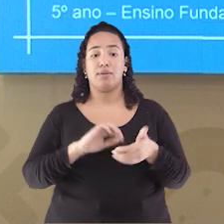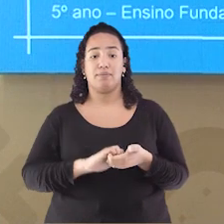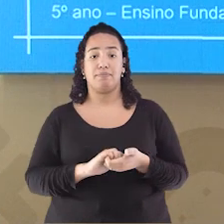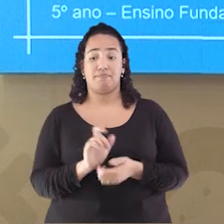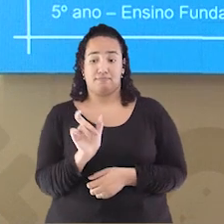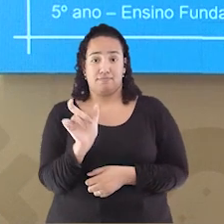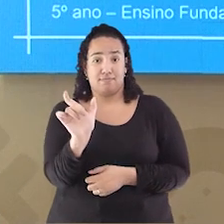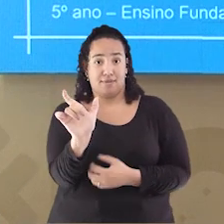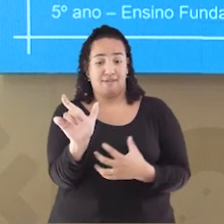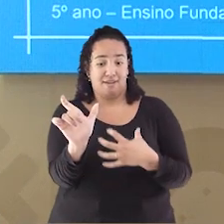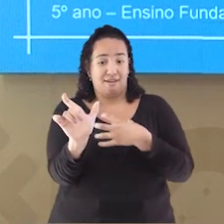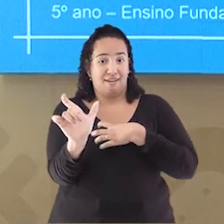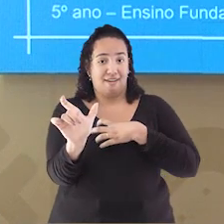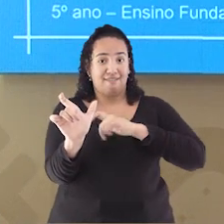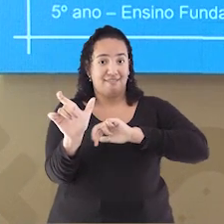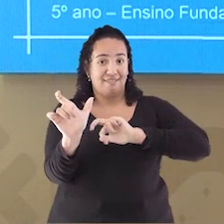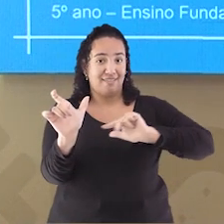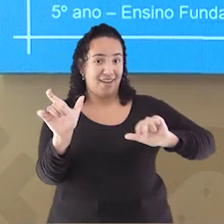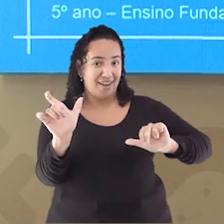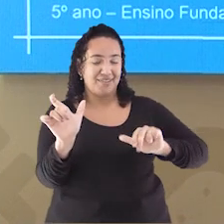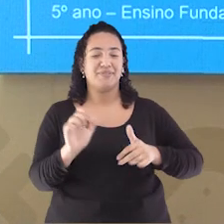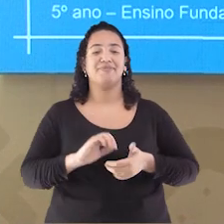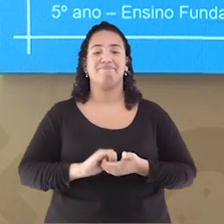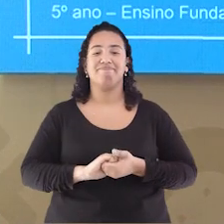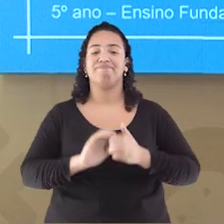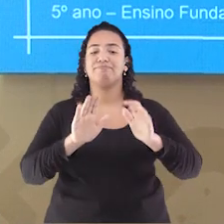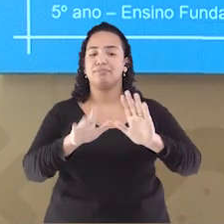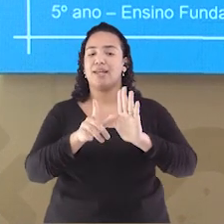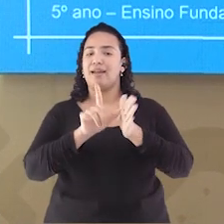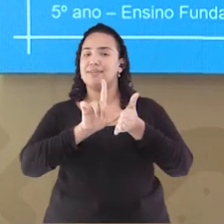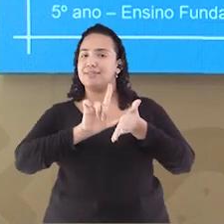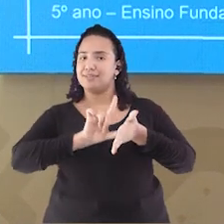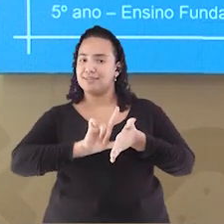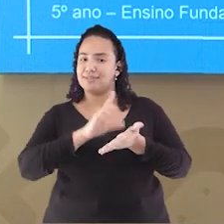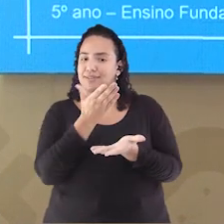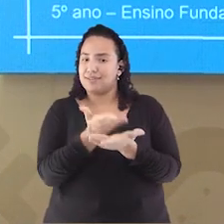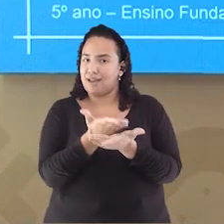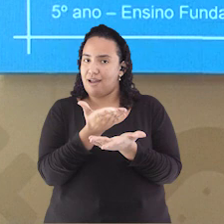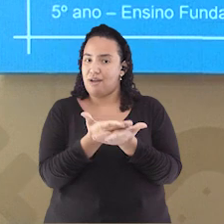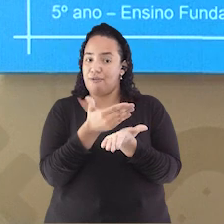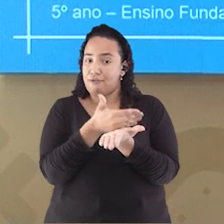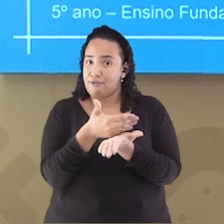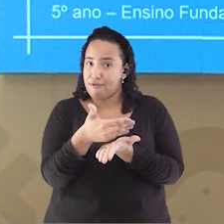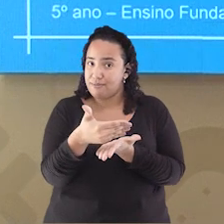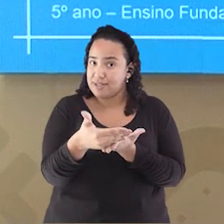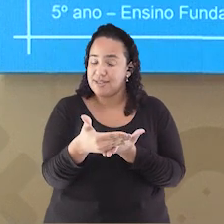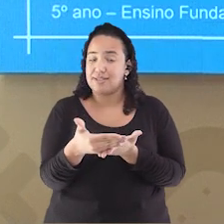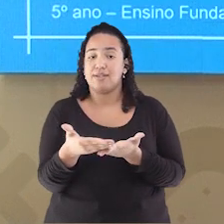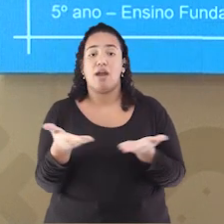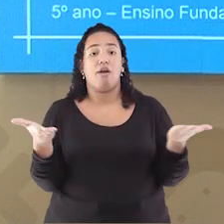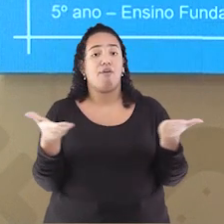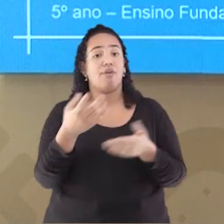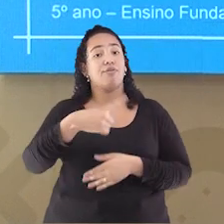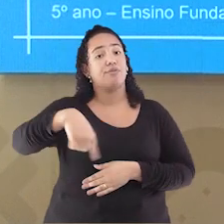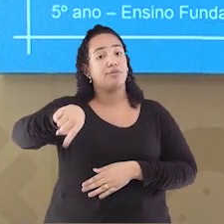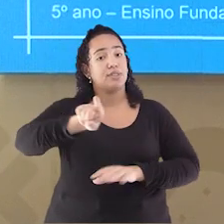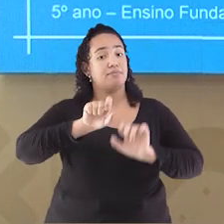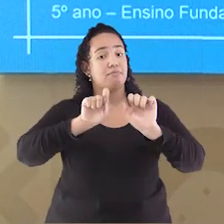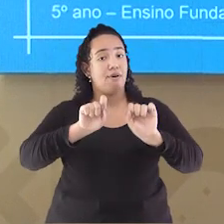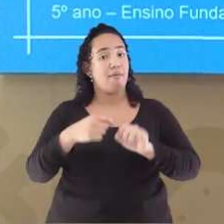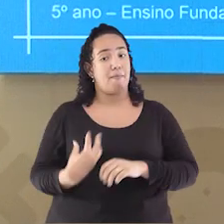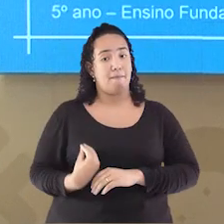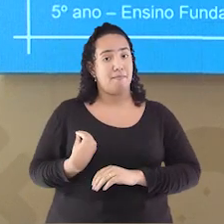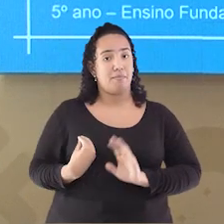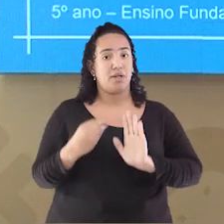palavra muito sentidos. Mas antes de entrarmos nesse assunto, vá colocando seu